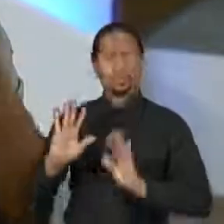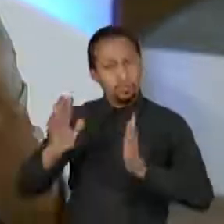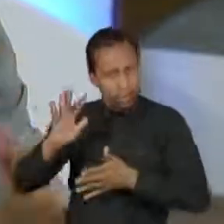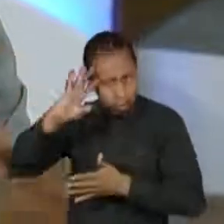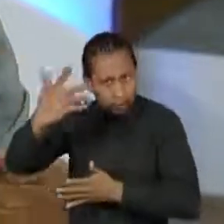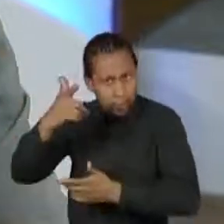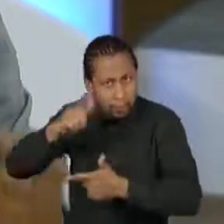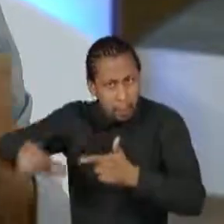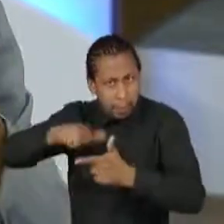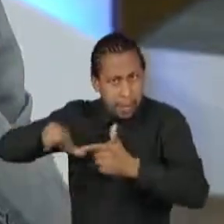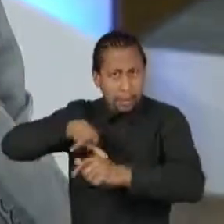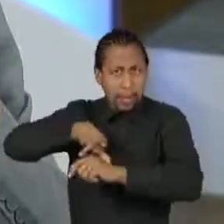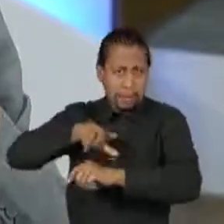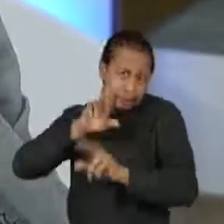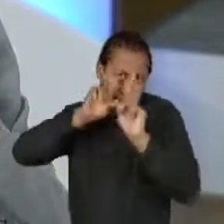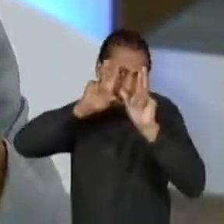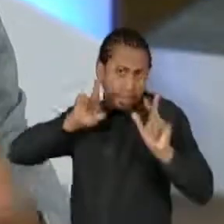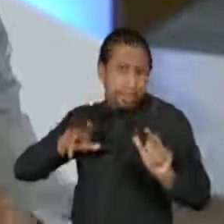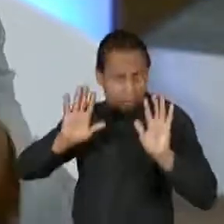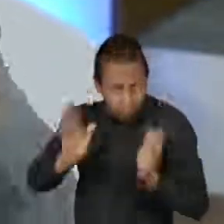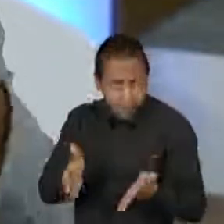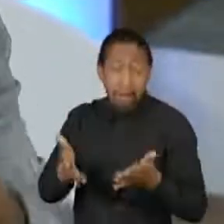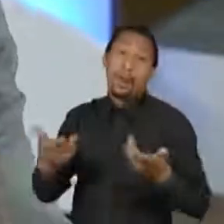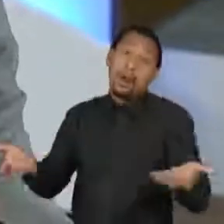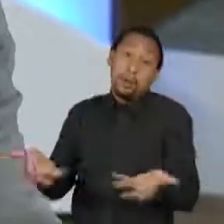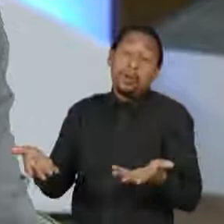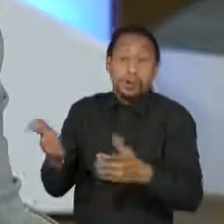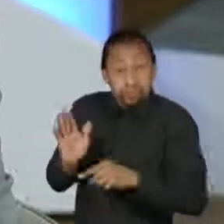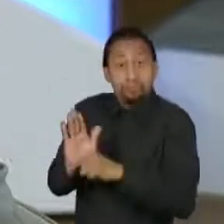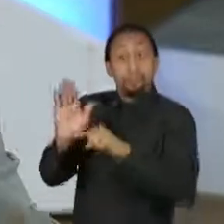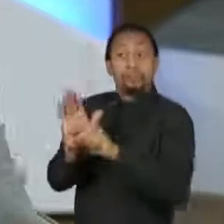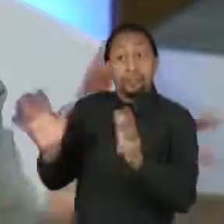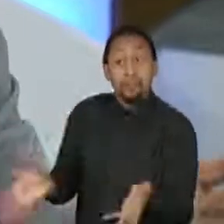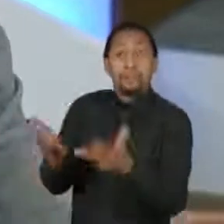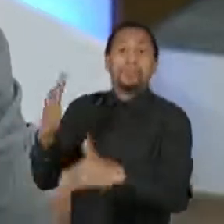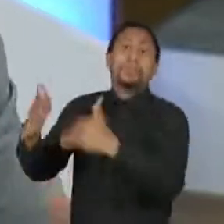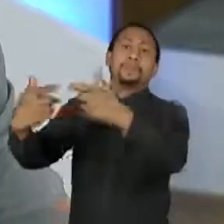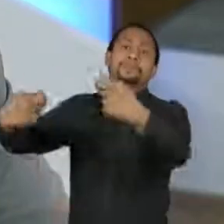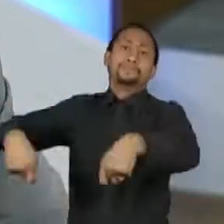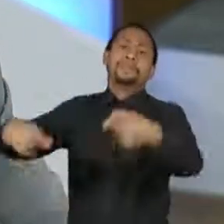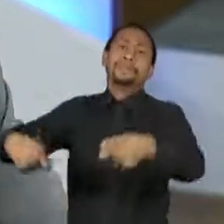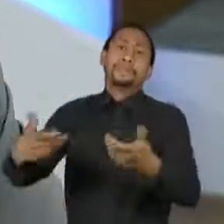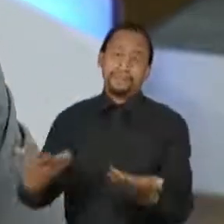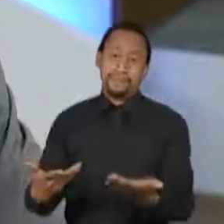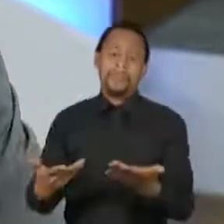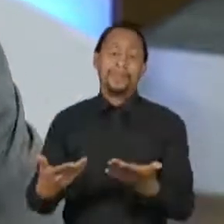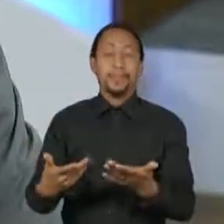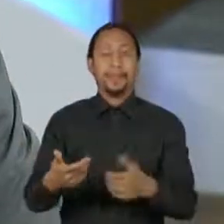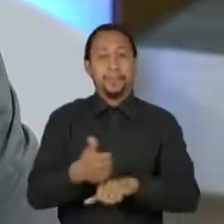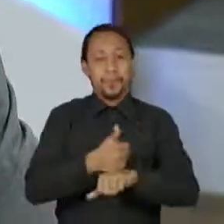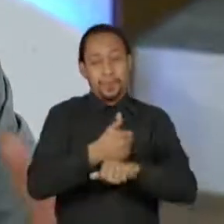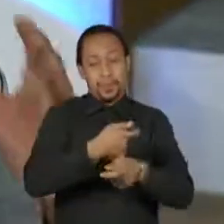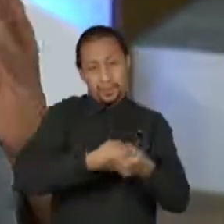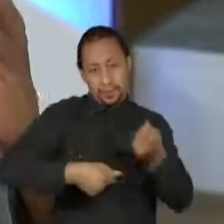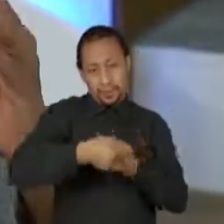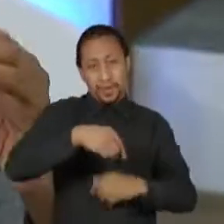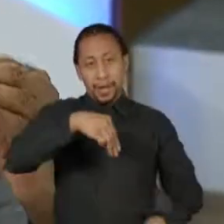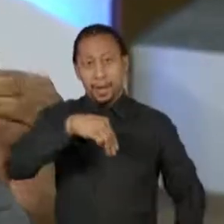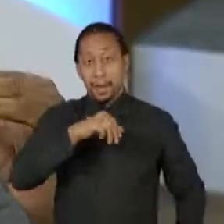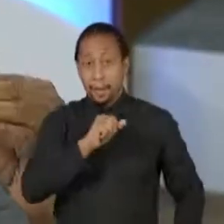propulsar o desenvolvimento. O Brasil não... Como diz o economista Mário Teodoro,